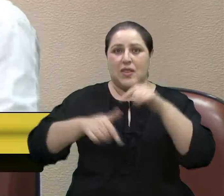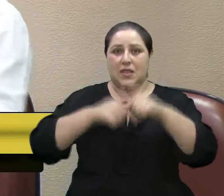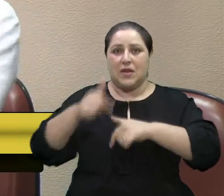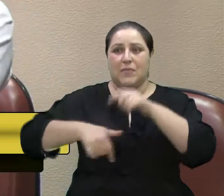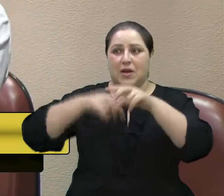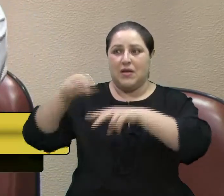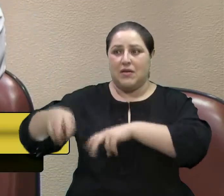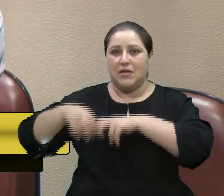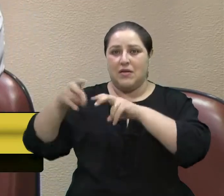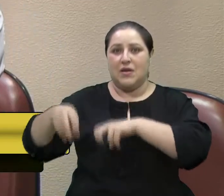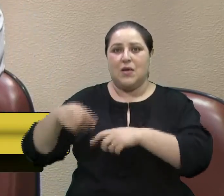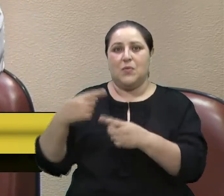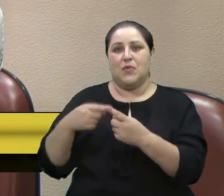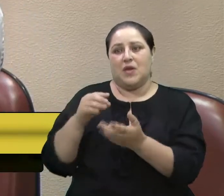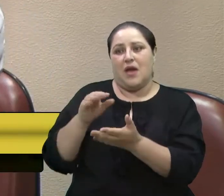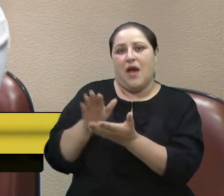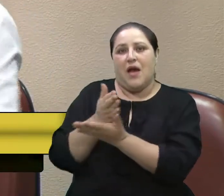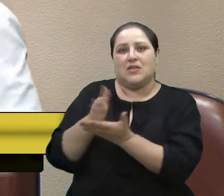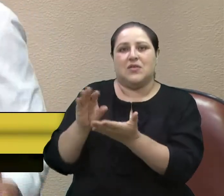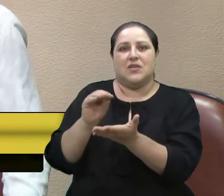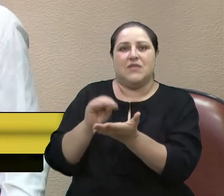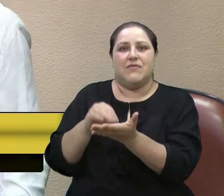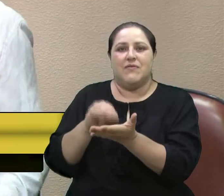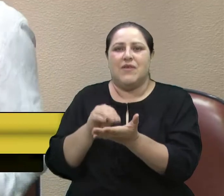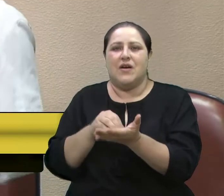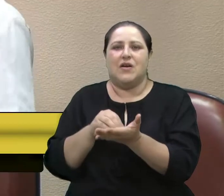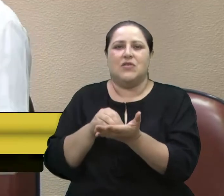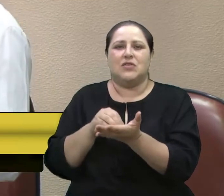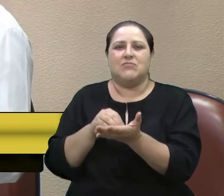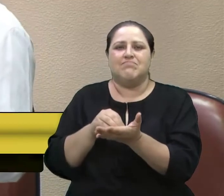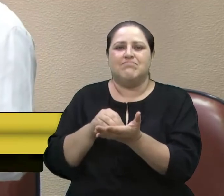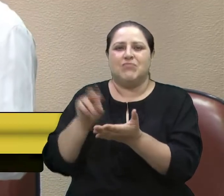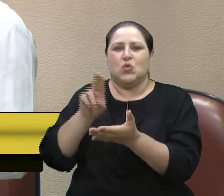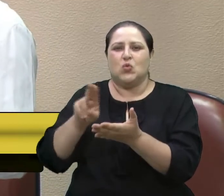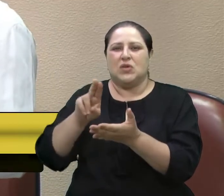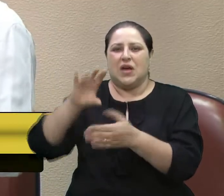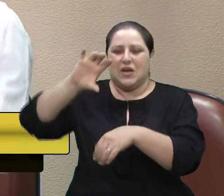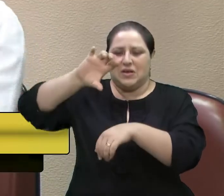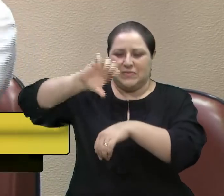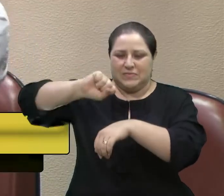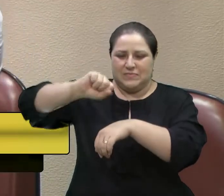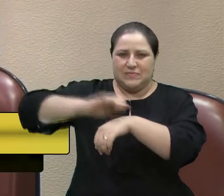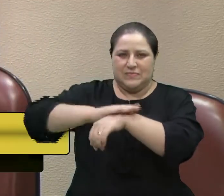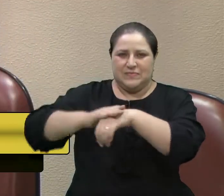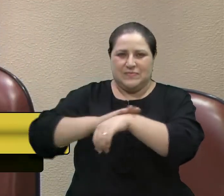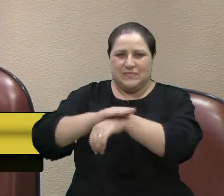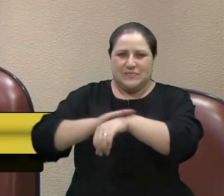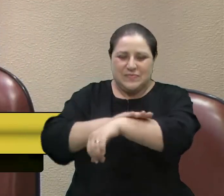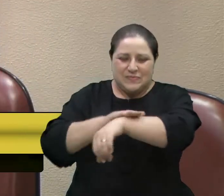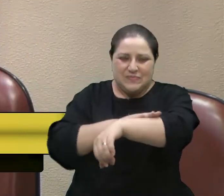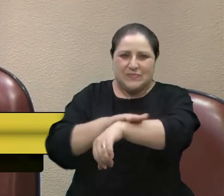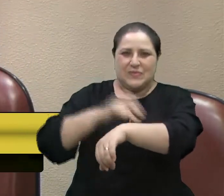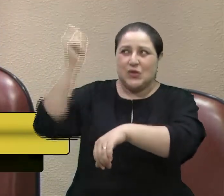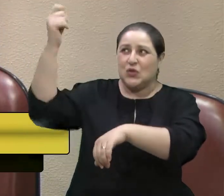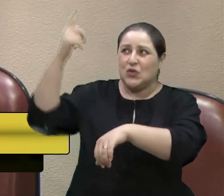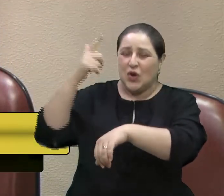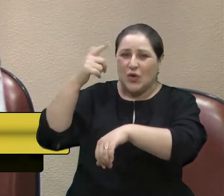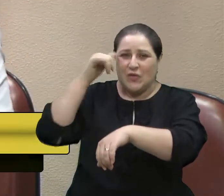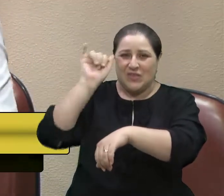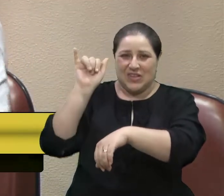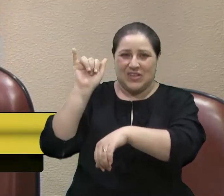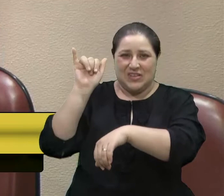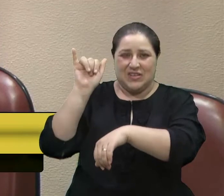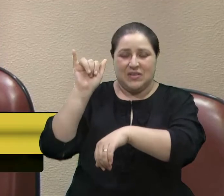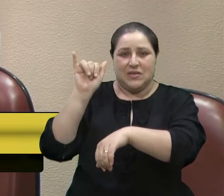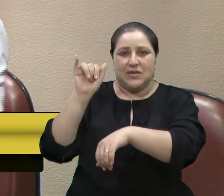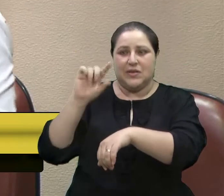por falta de passar ali um protetor, aí, quando a gente nota, o câncer está